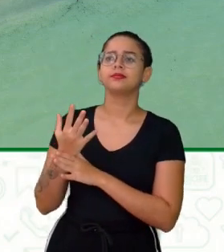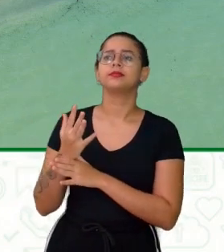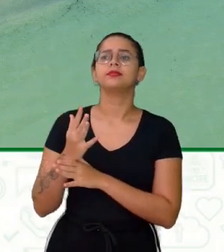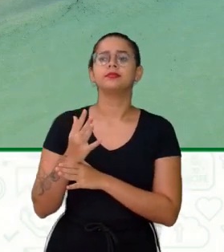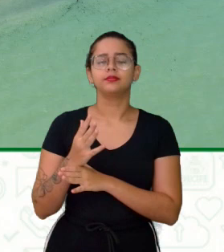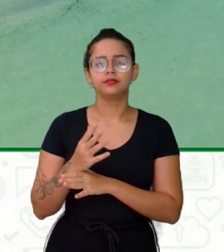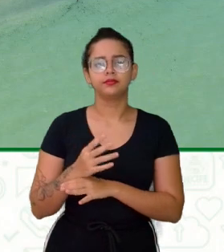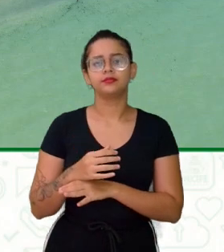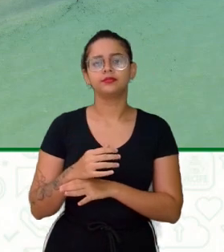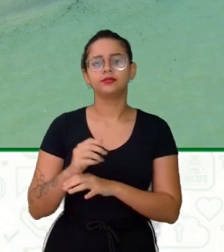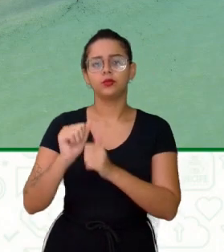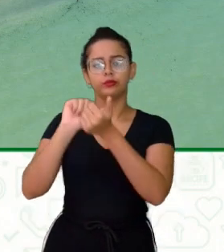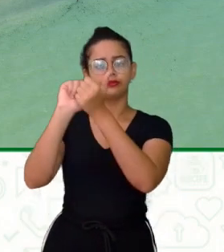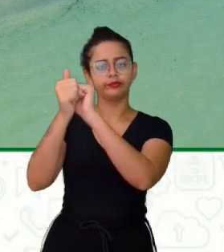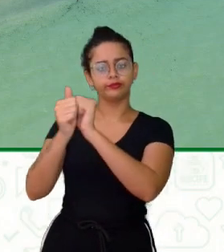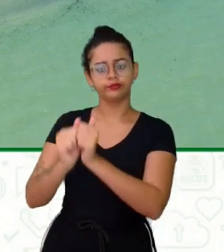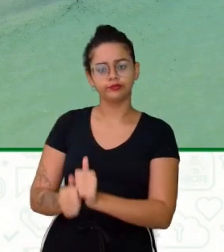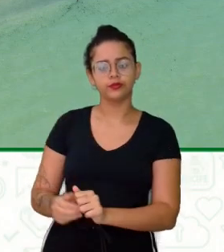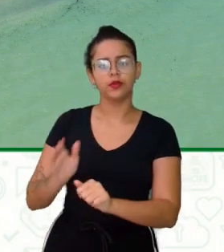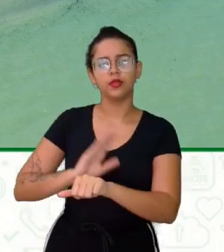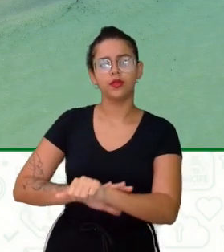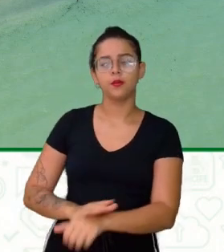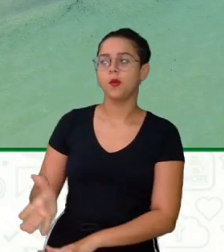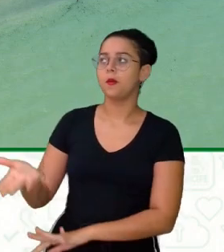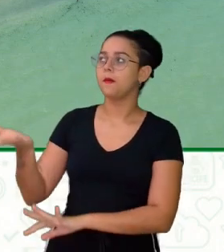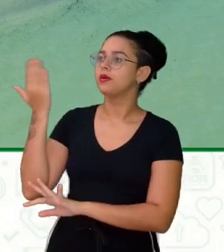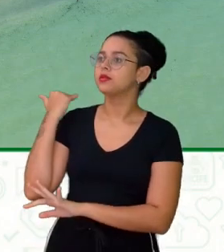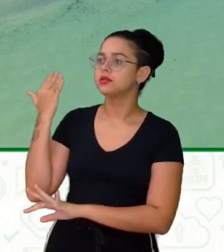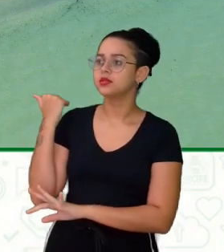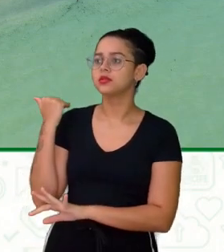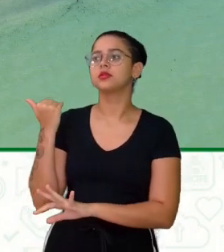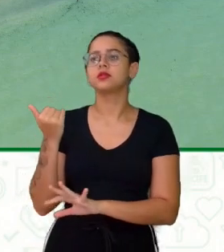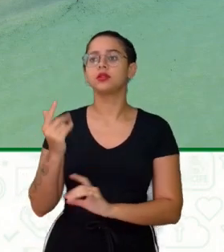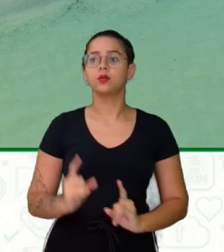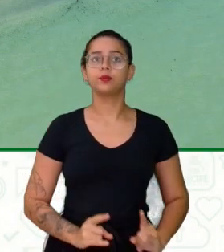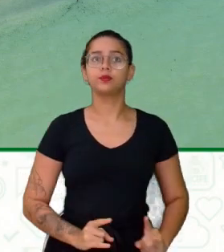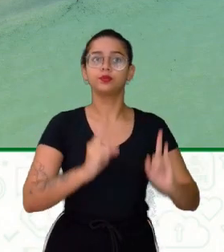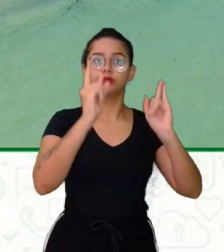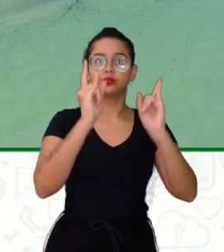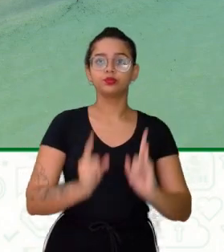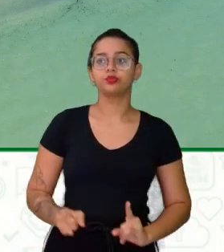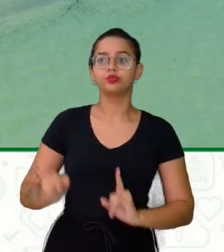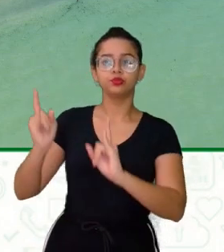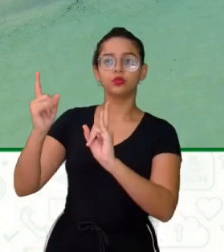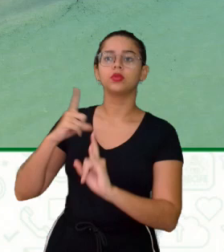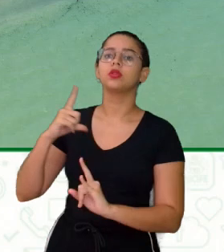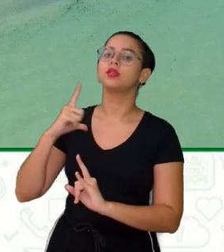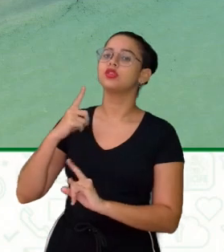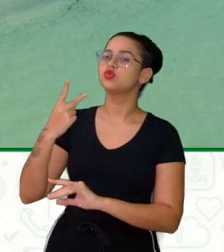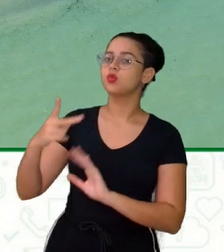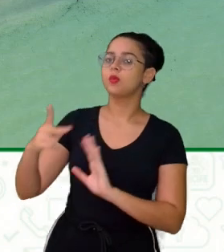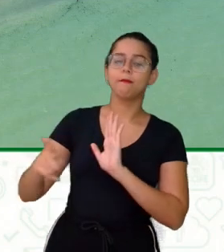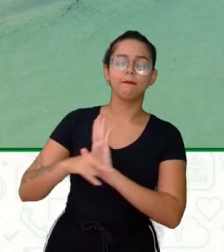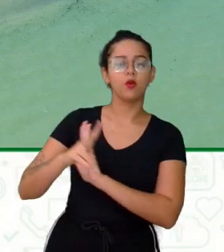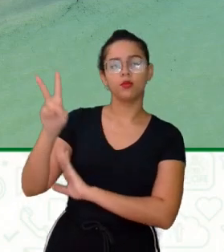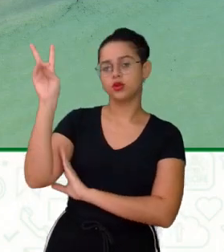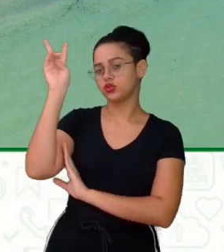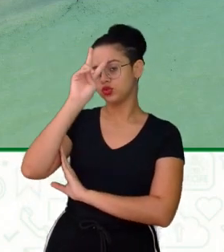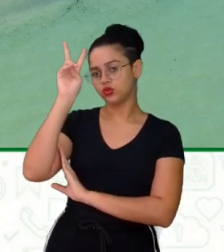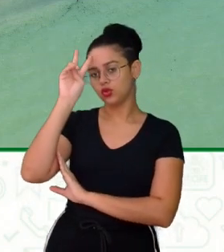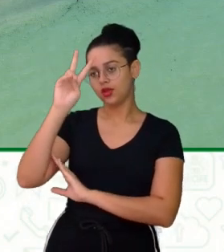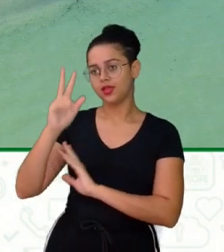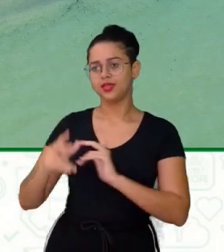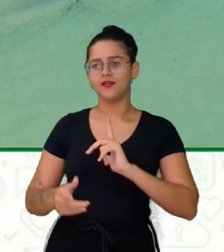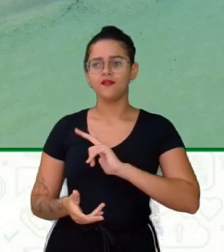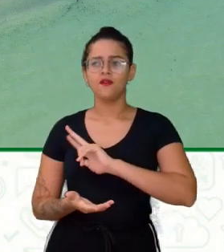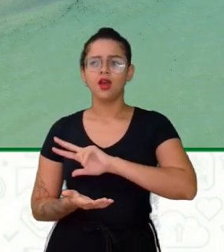arquitetura De tempos passados Cada prédio Daquele Vai ter A sua história Temos vários